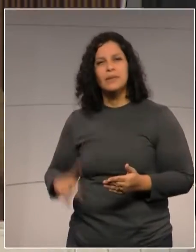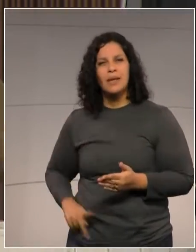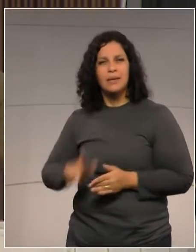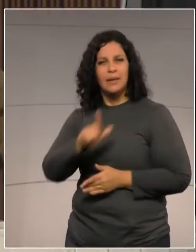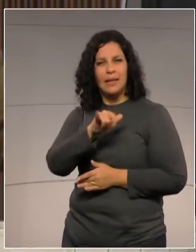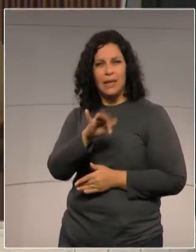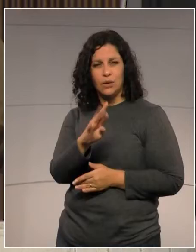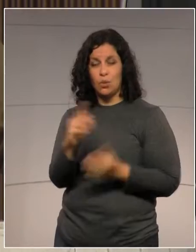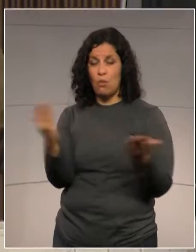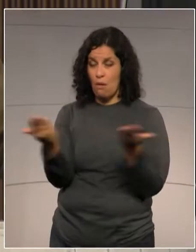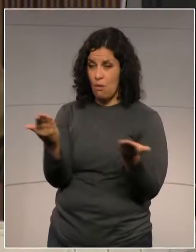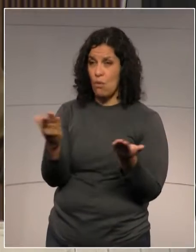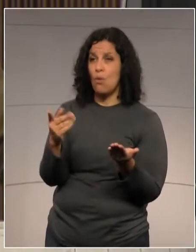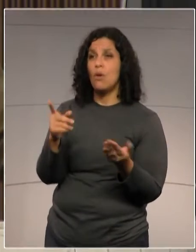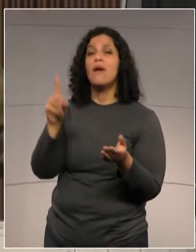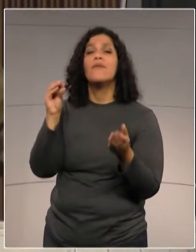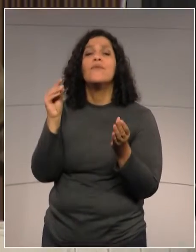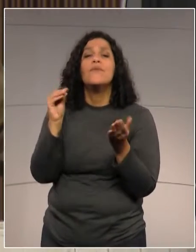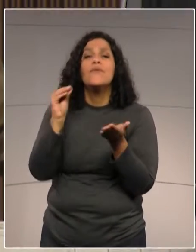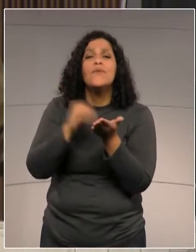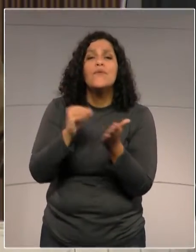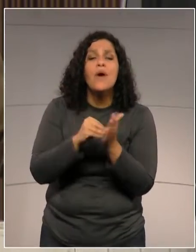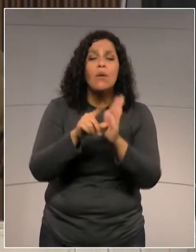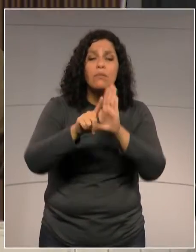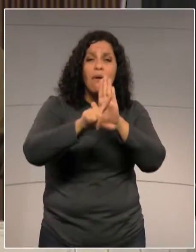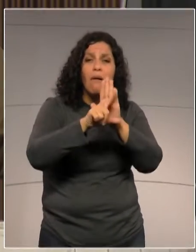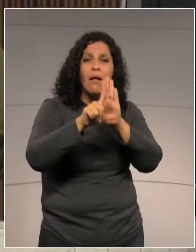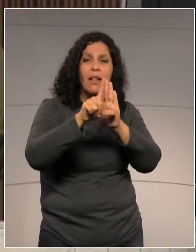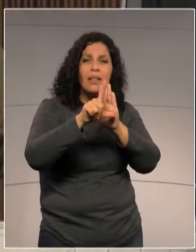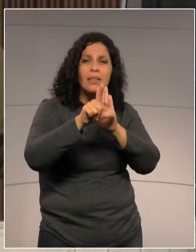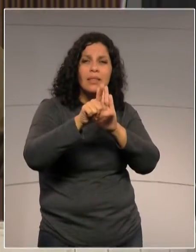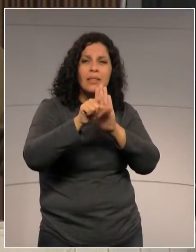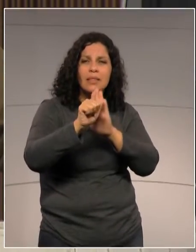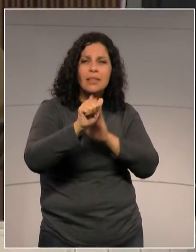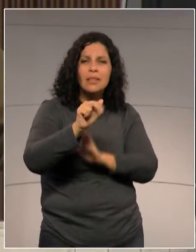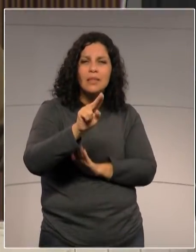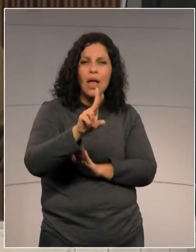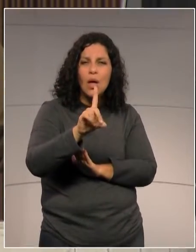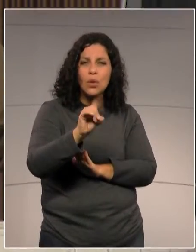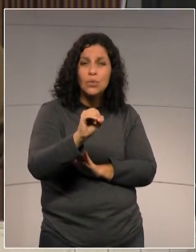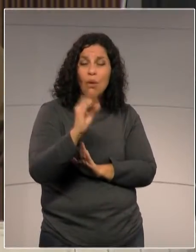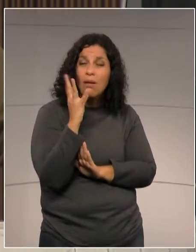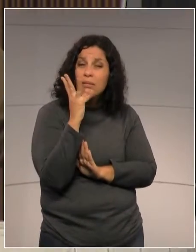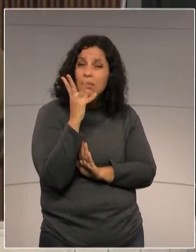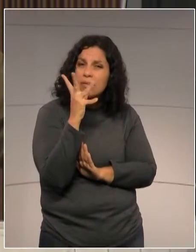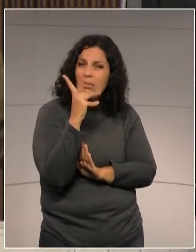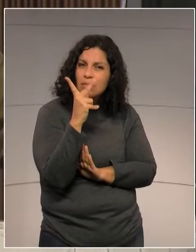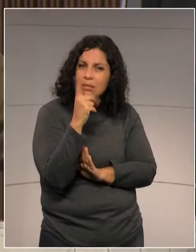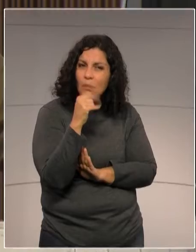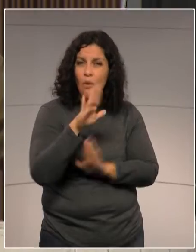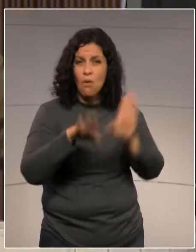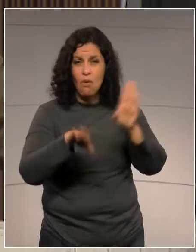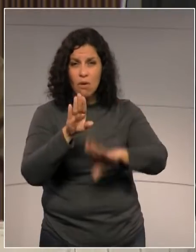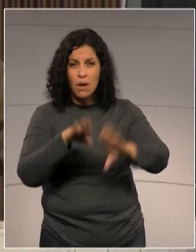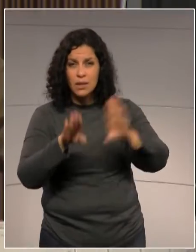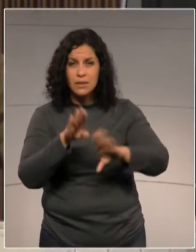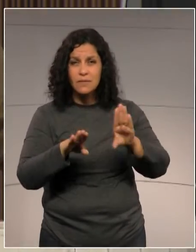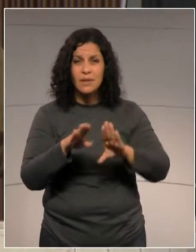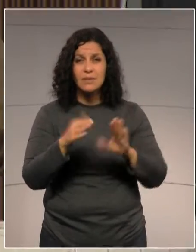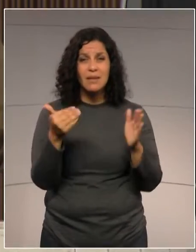deste momento. Um laudo de morte chega a demorar às vezes, dependendo da situação,